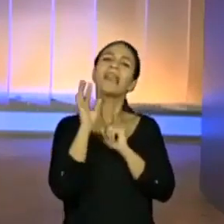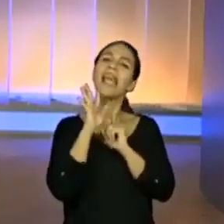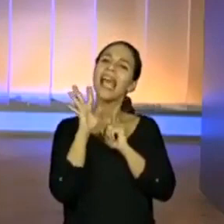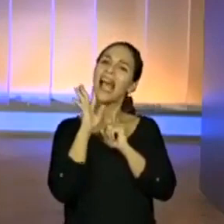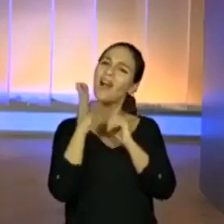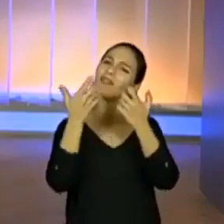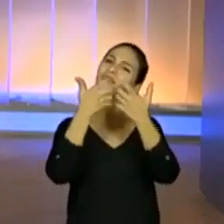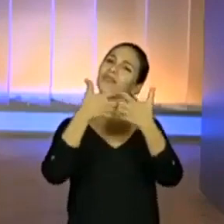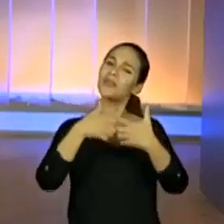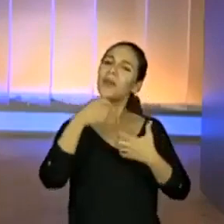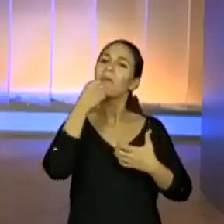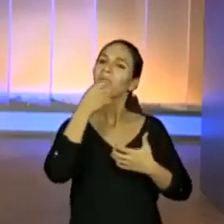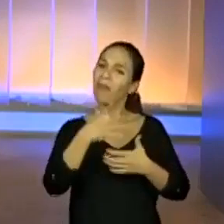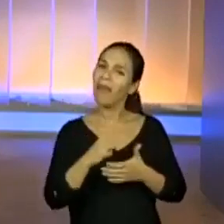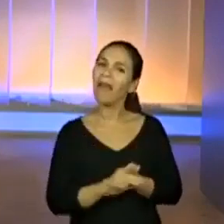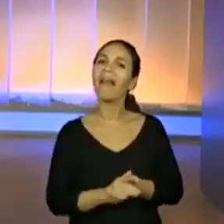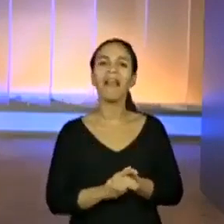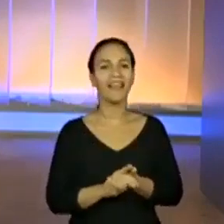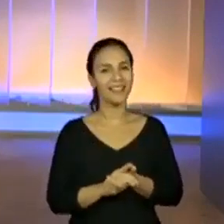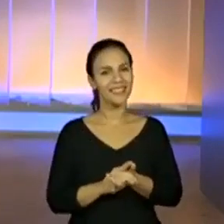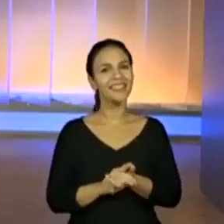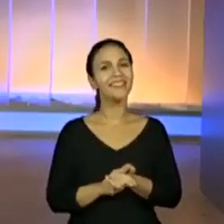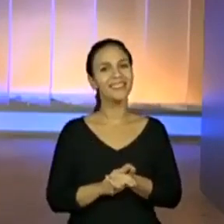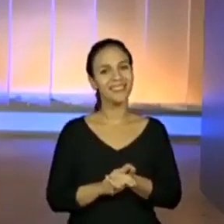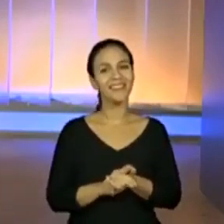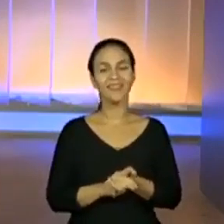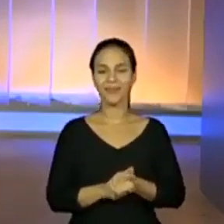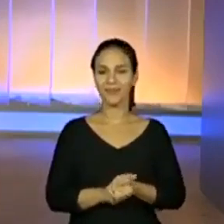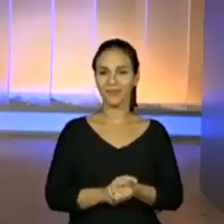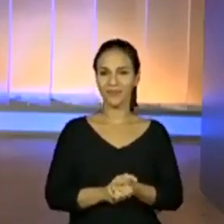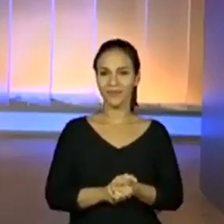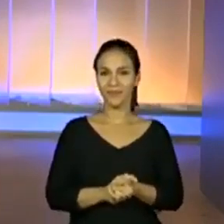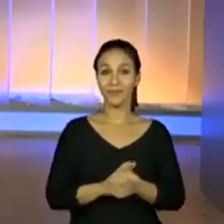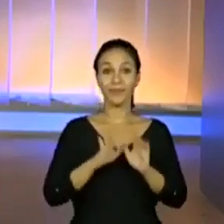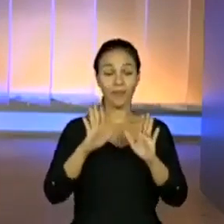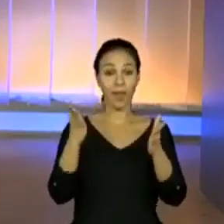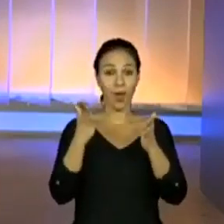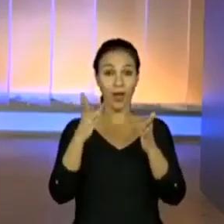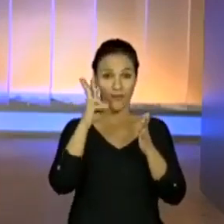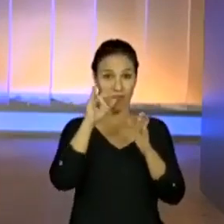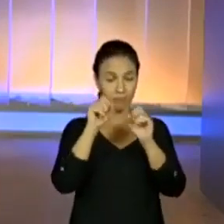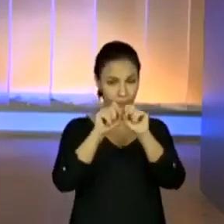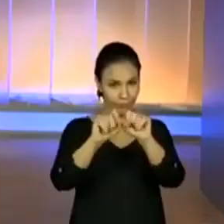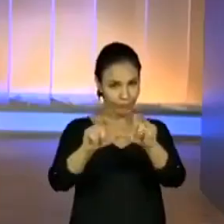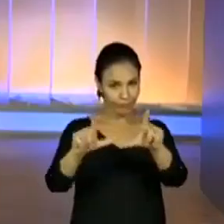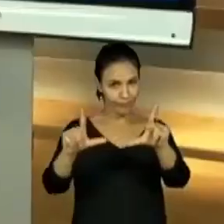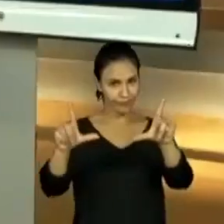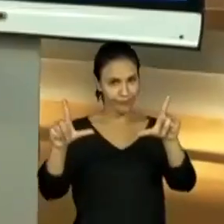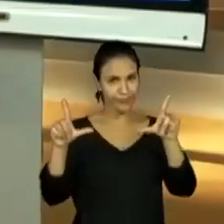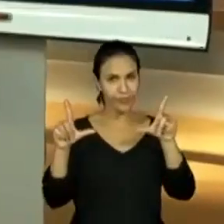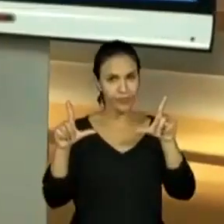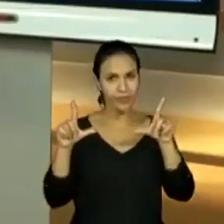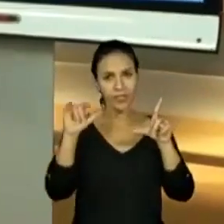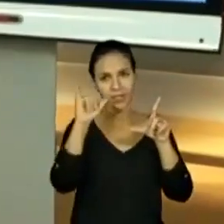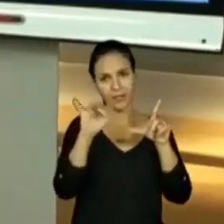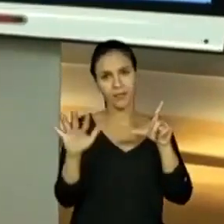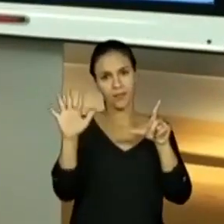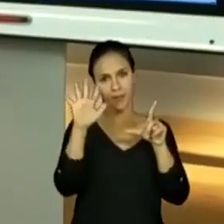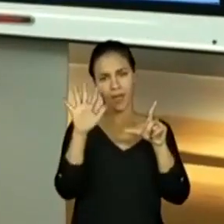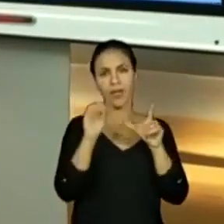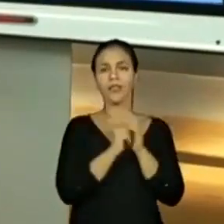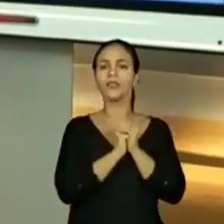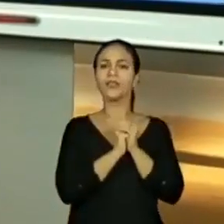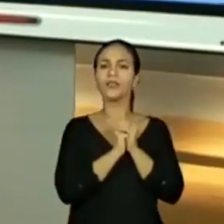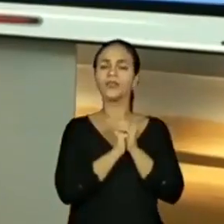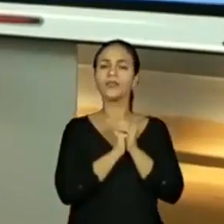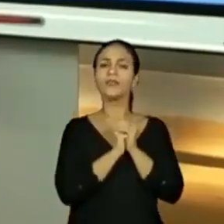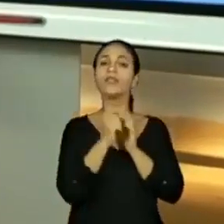bem. Ela flui. Olha só. Vai aparecer agora na sua tela toda esta imagem. E aí eu